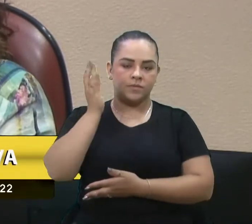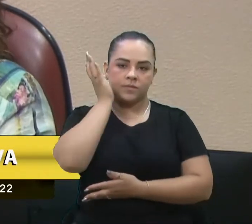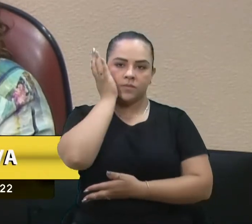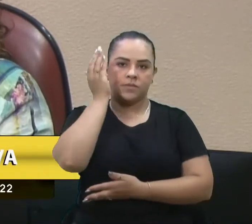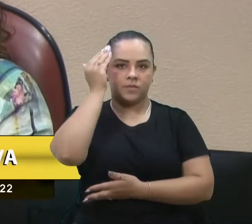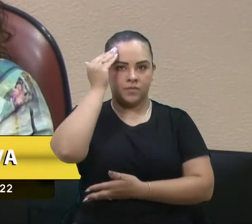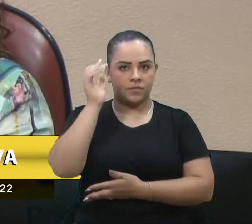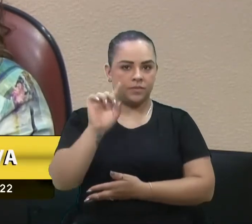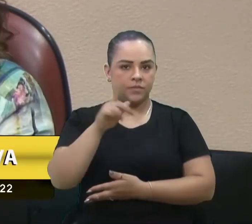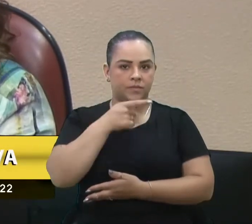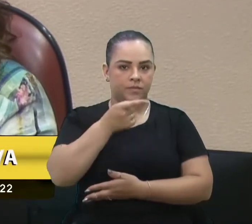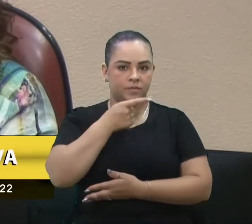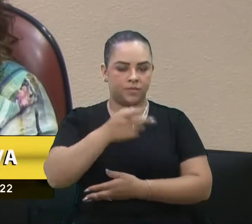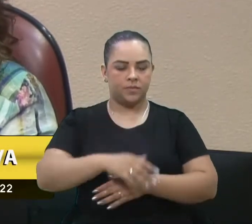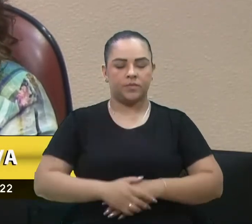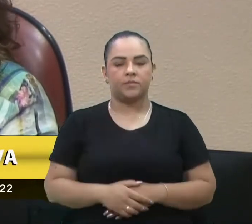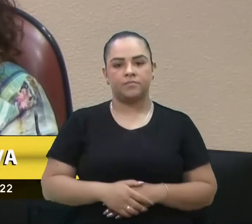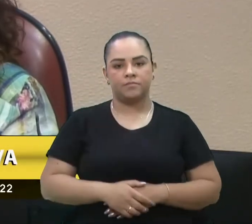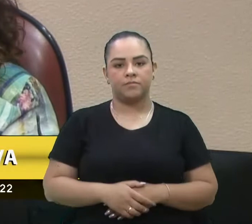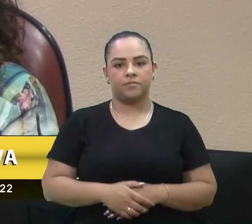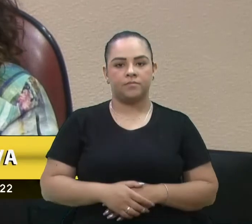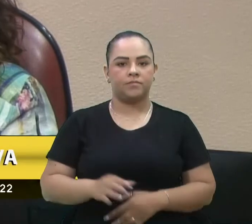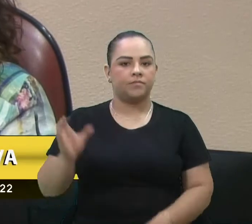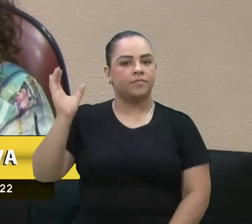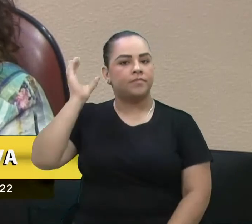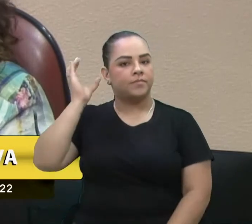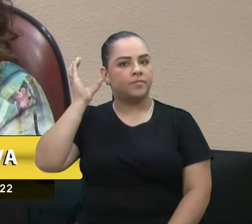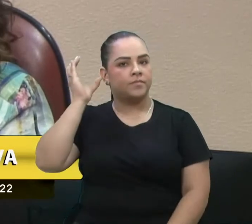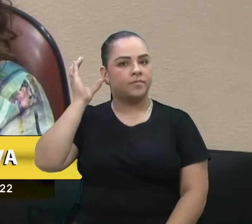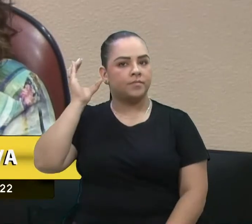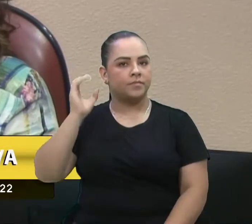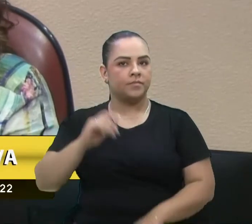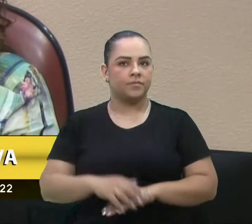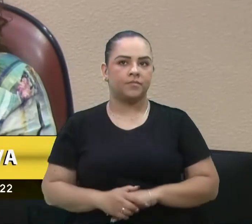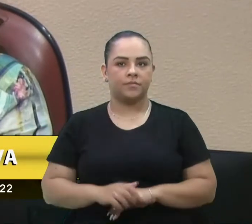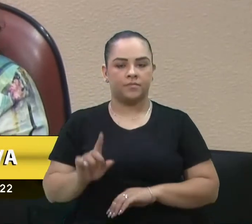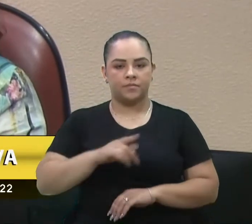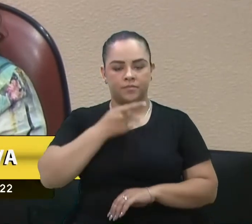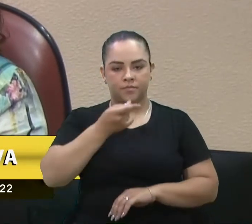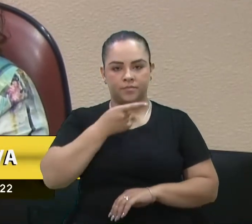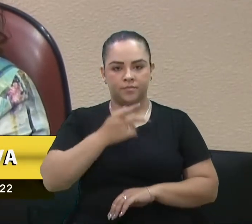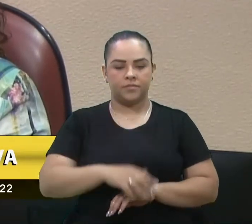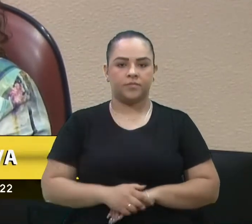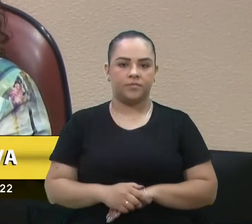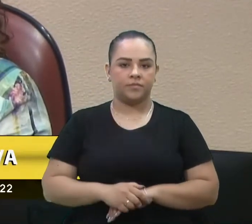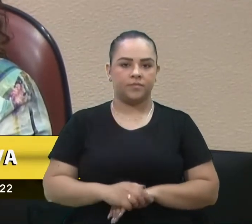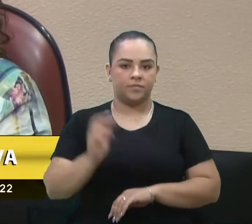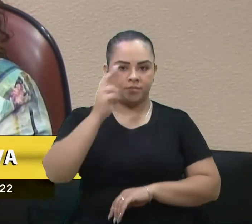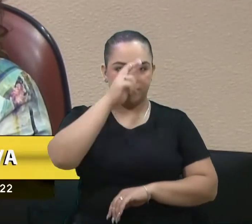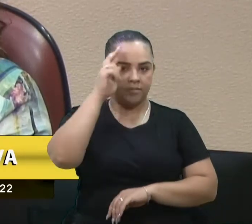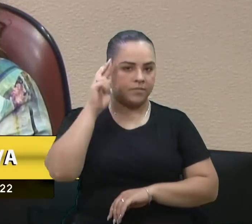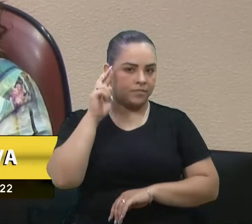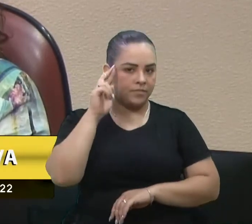Agradece, abre mão. Vereador Cadori. Agradece, abre mão. Vereador Rafael Bueno.